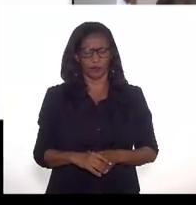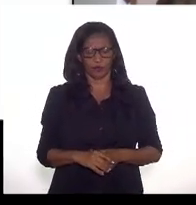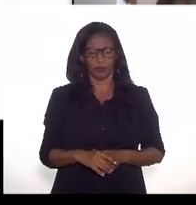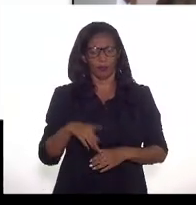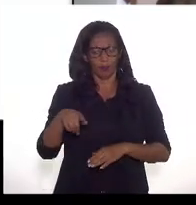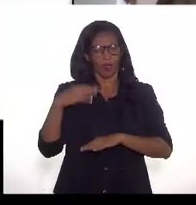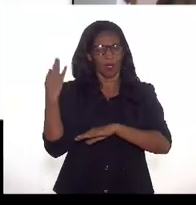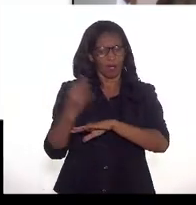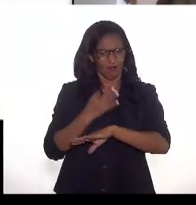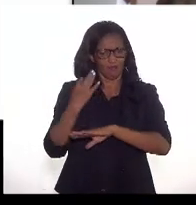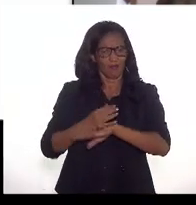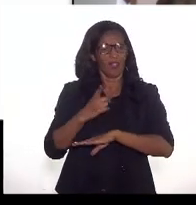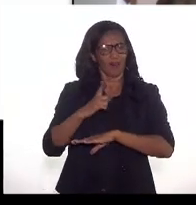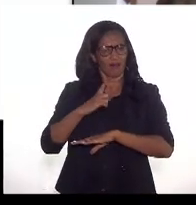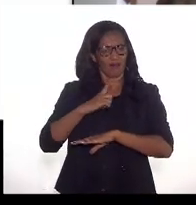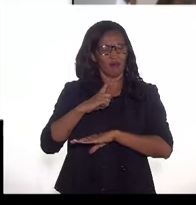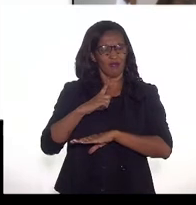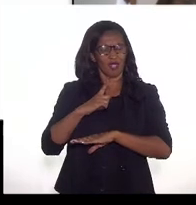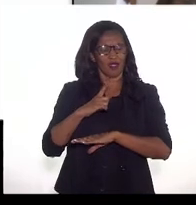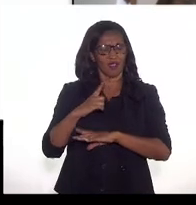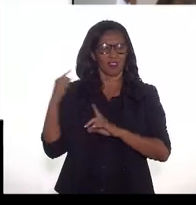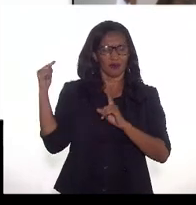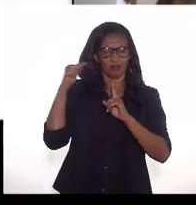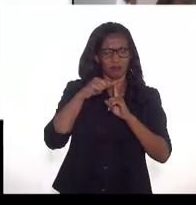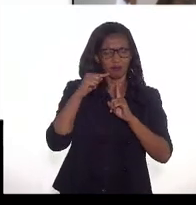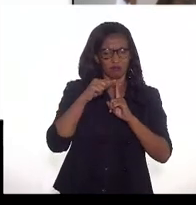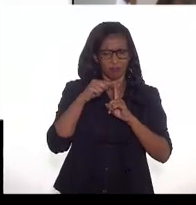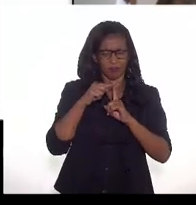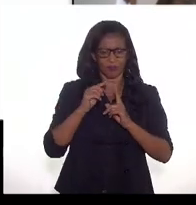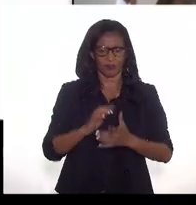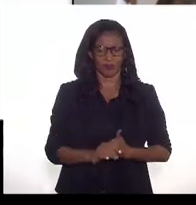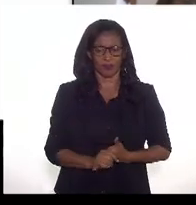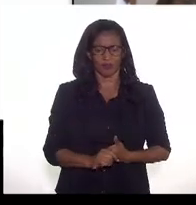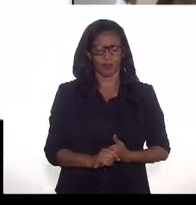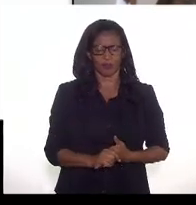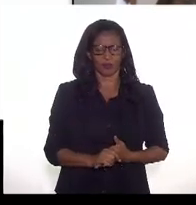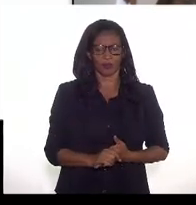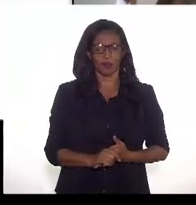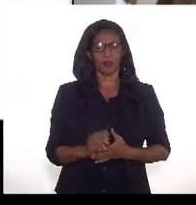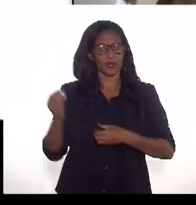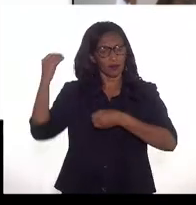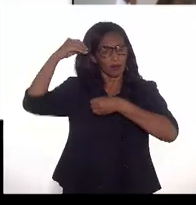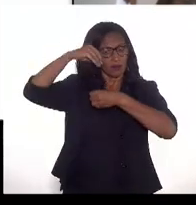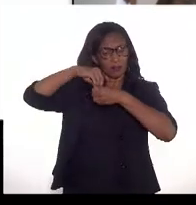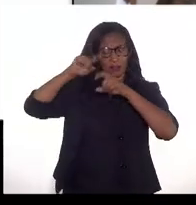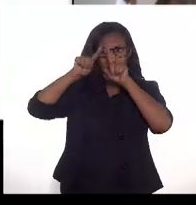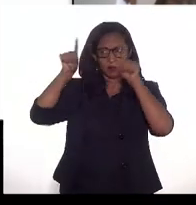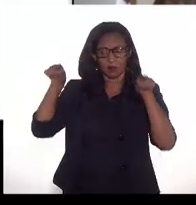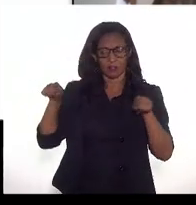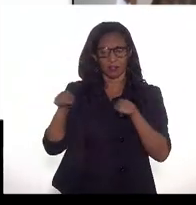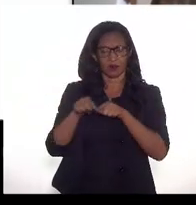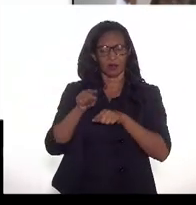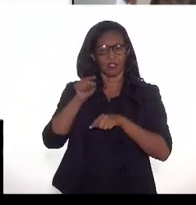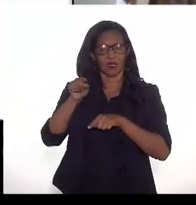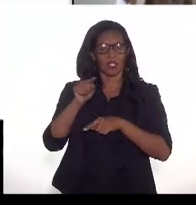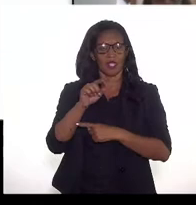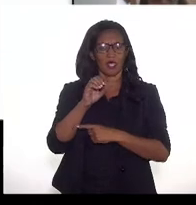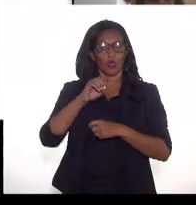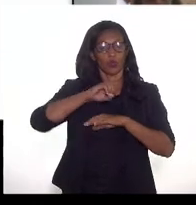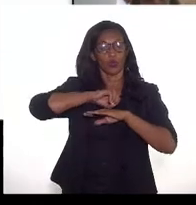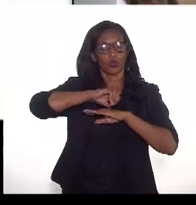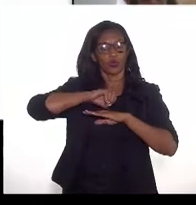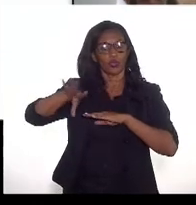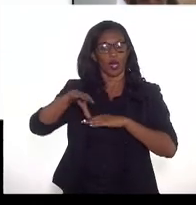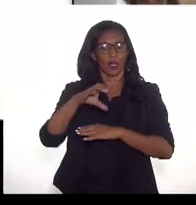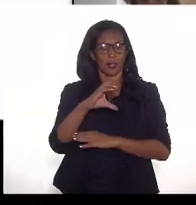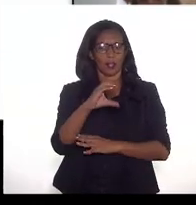essa finalidade. E a terceira finalidade, também presente aqui no traçado, é evitar o descarte do CO2, como já foi